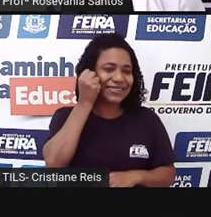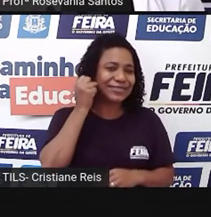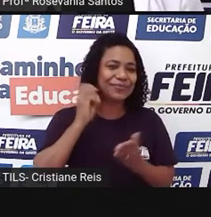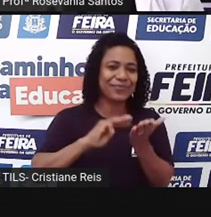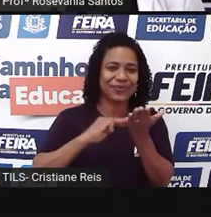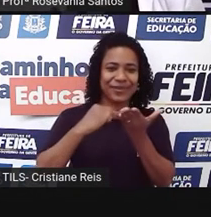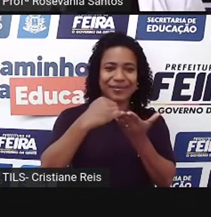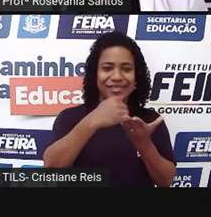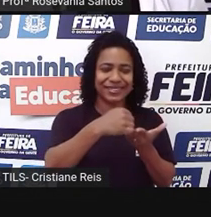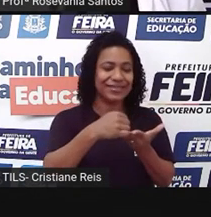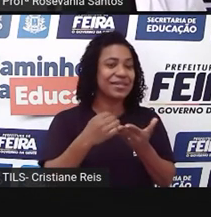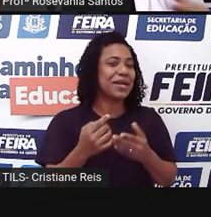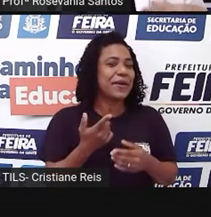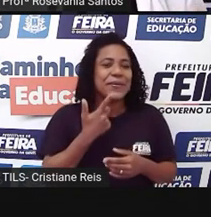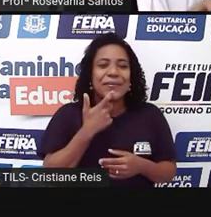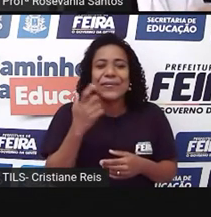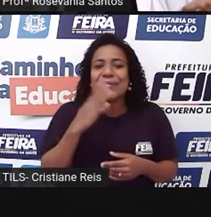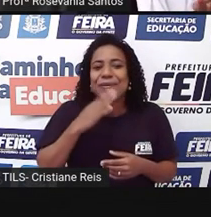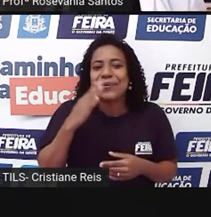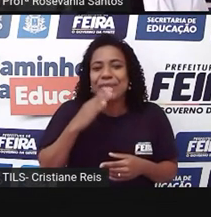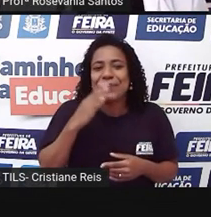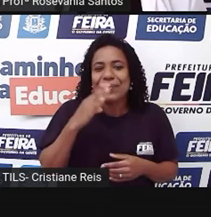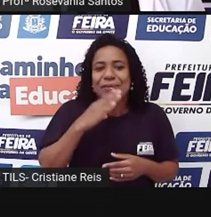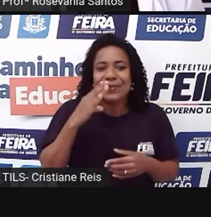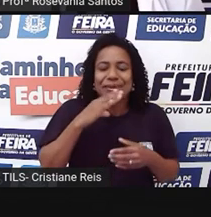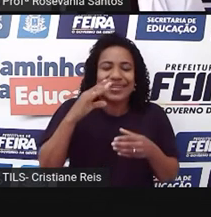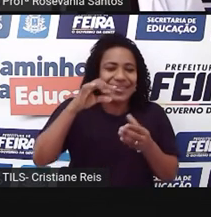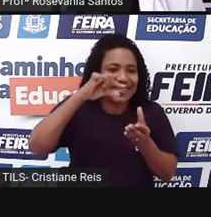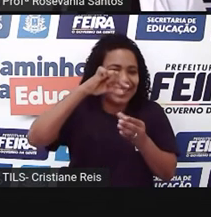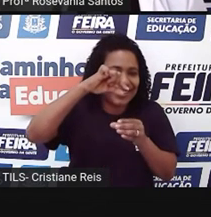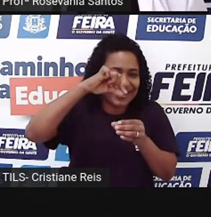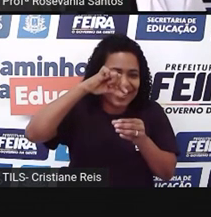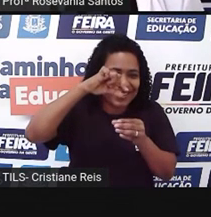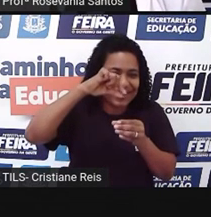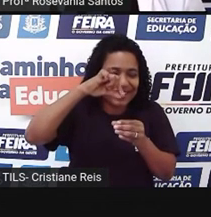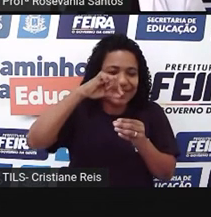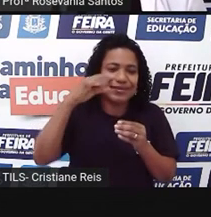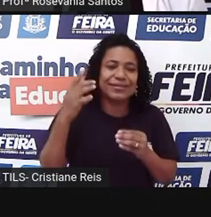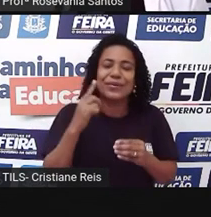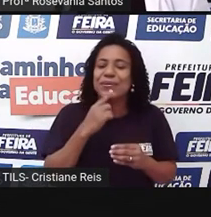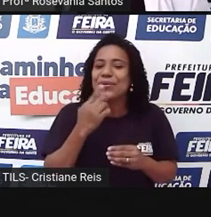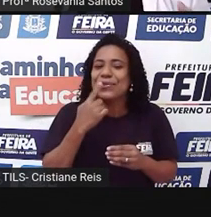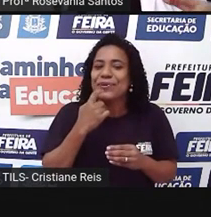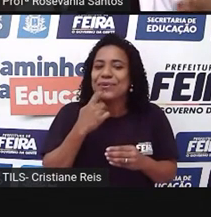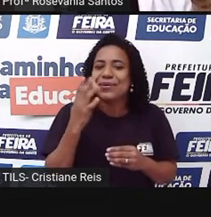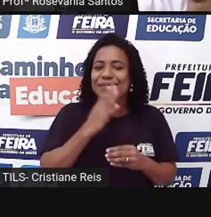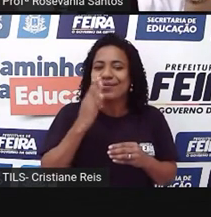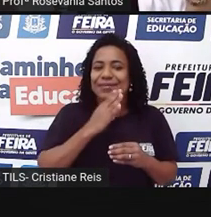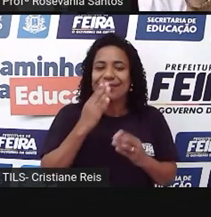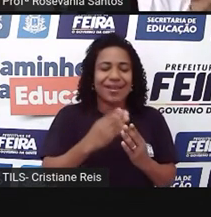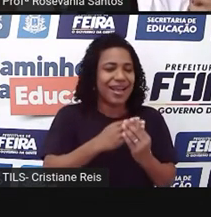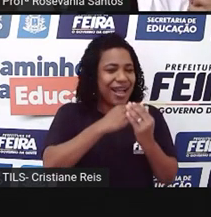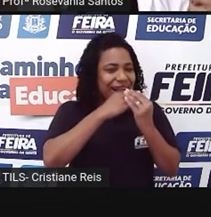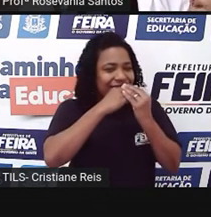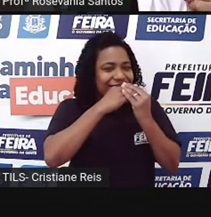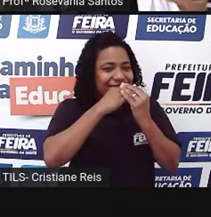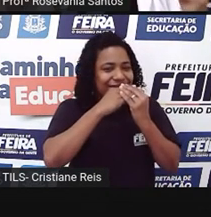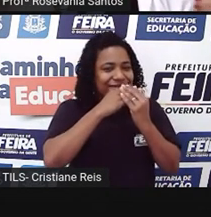que vem na garrafa, né? E aí sempre tem que ter aquela uma gotinha ali daquela pimenta que é para dar aquela